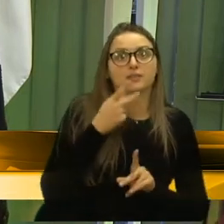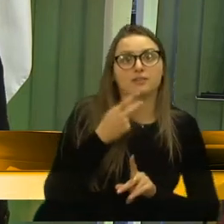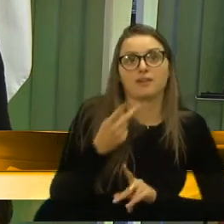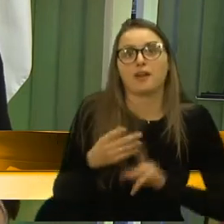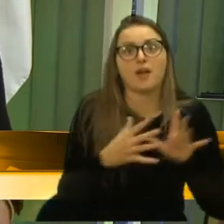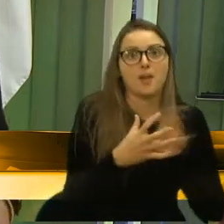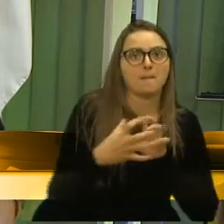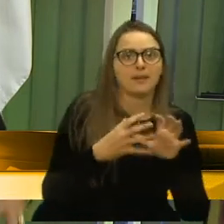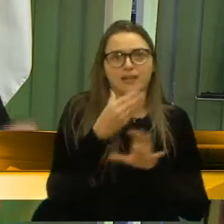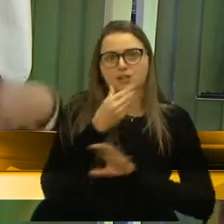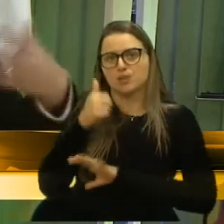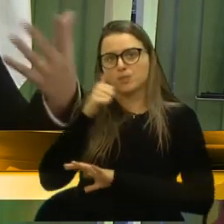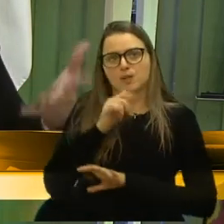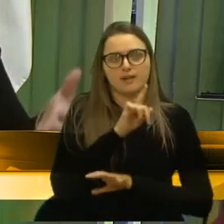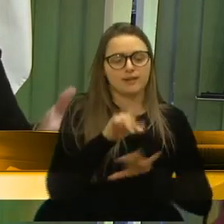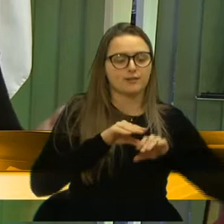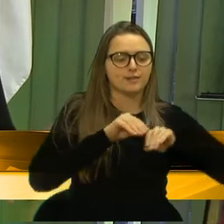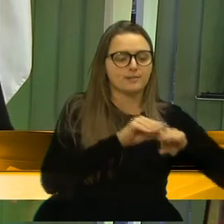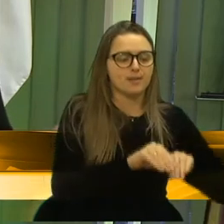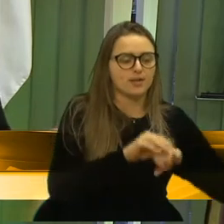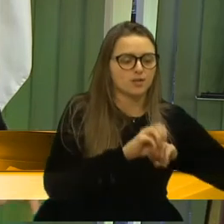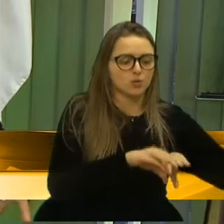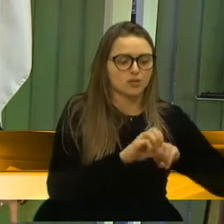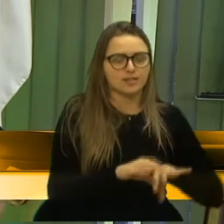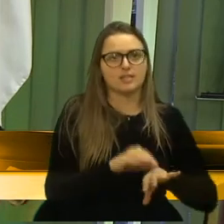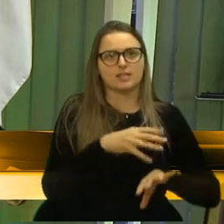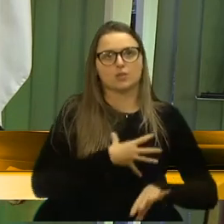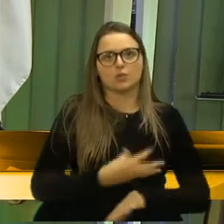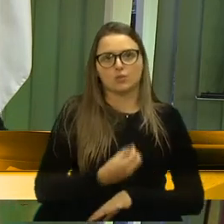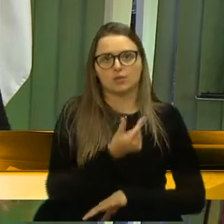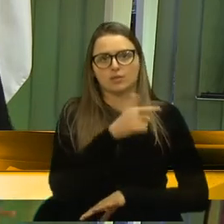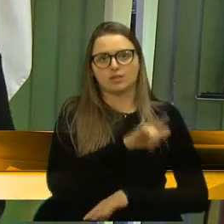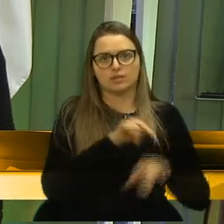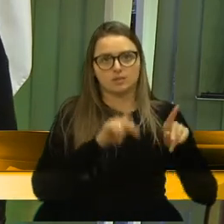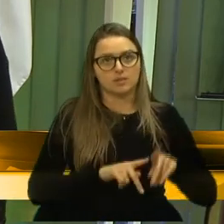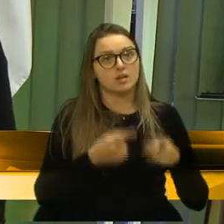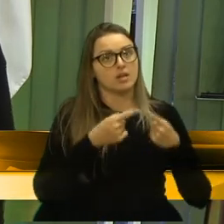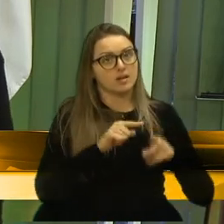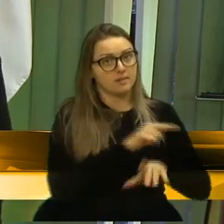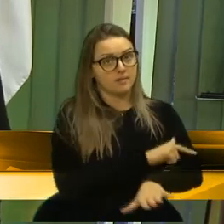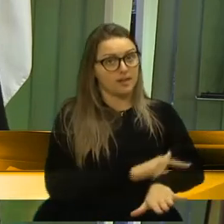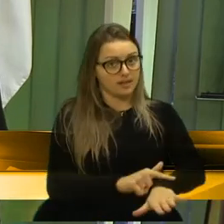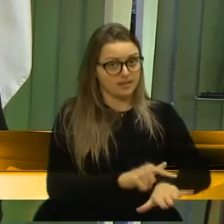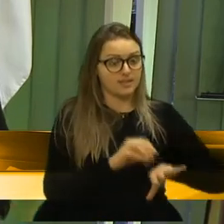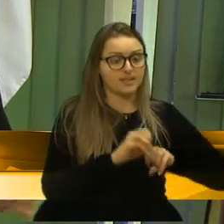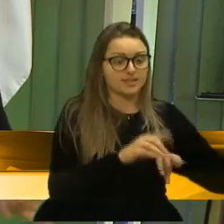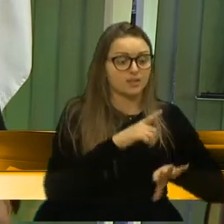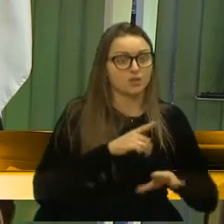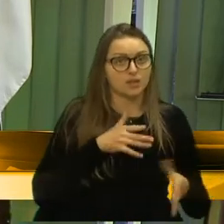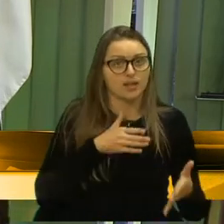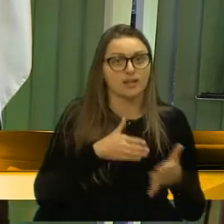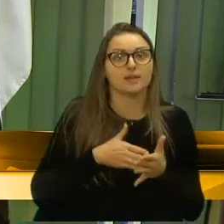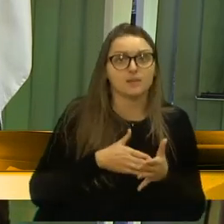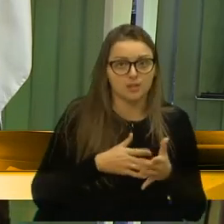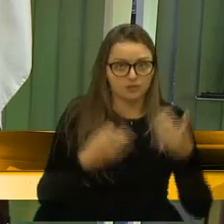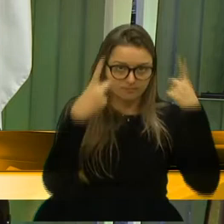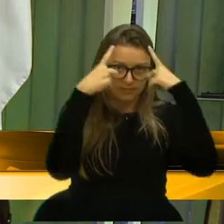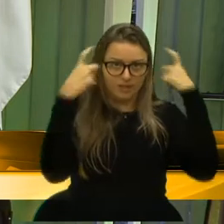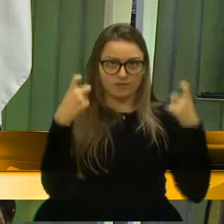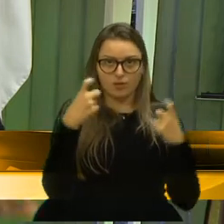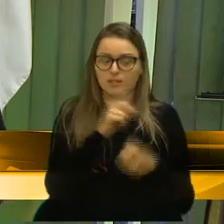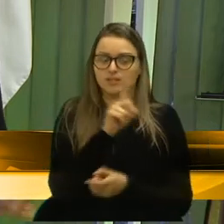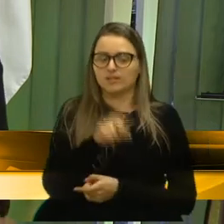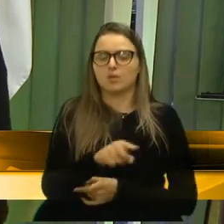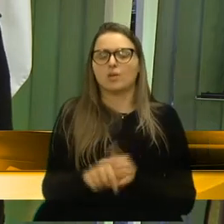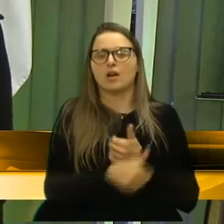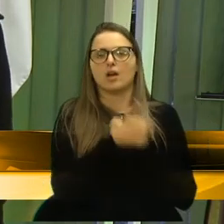se metem na educação dos filhos dos outros, mas a educação tem limite. E a violência, infelizmente,